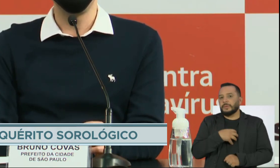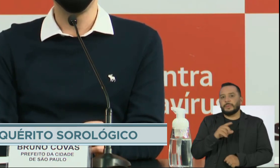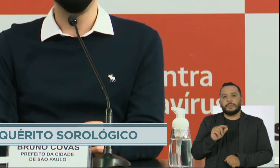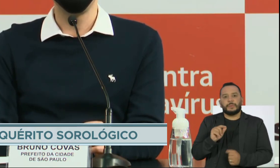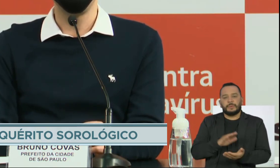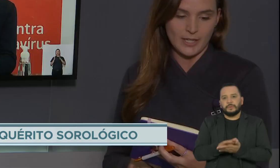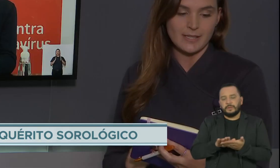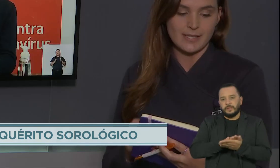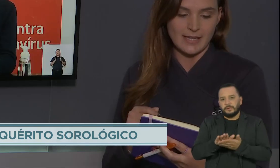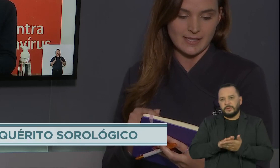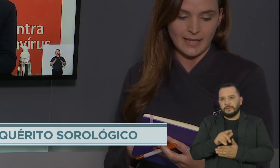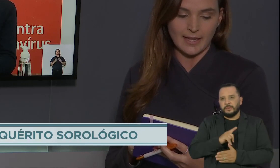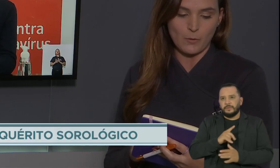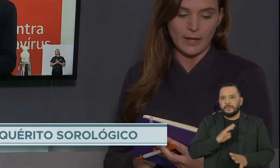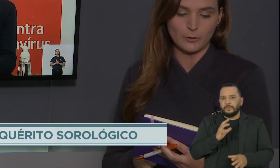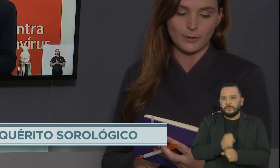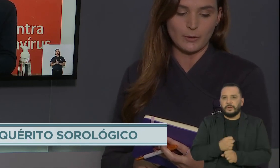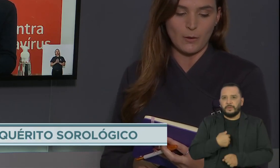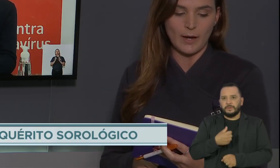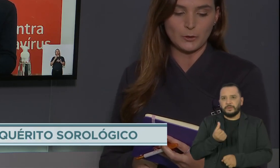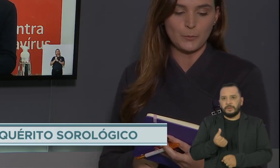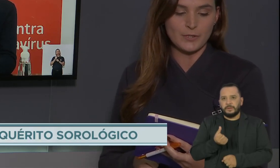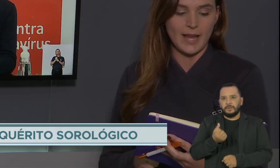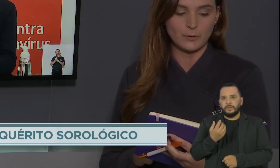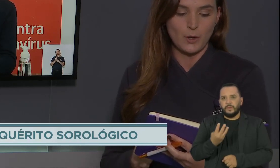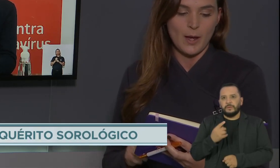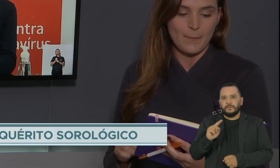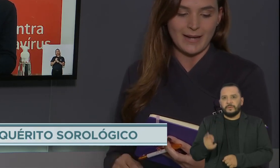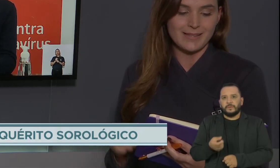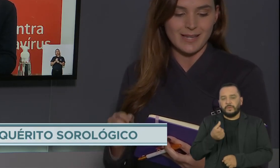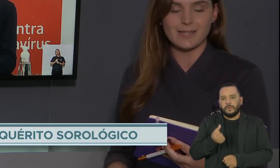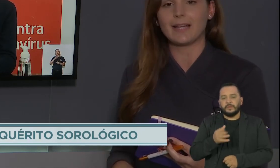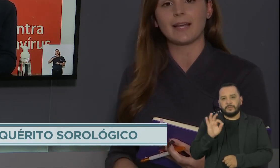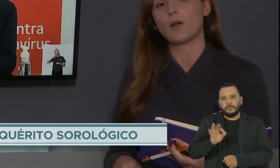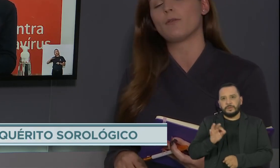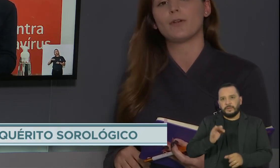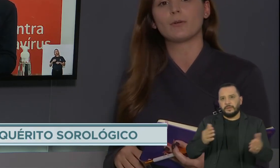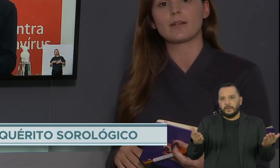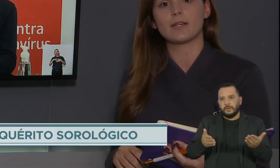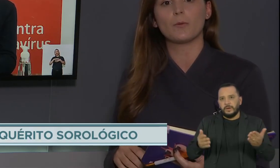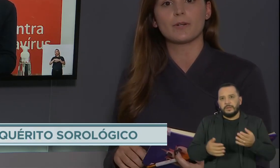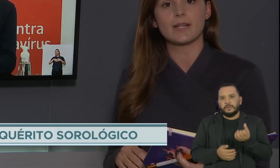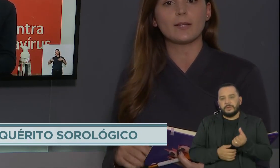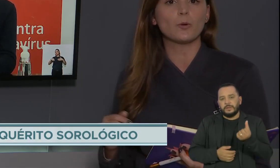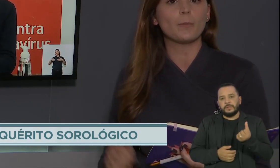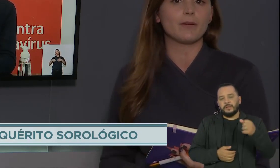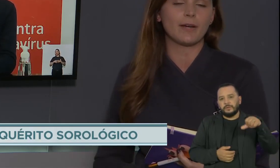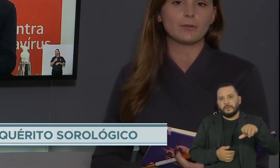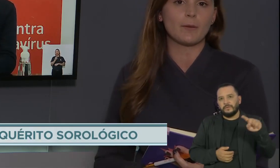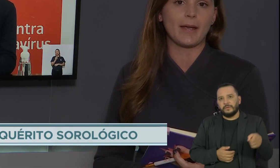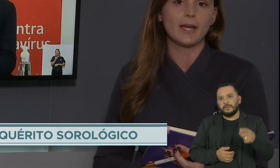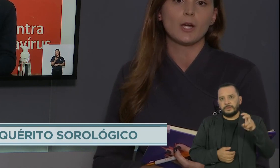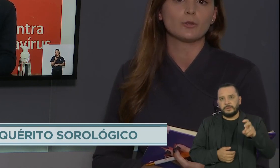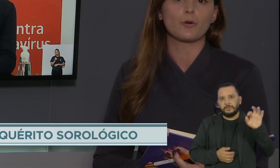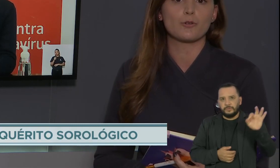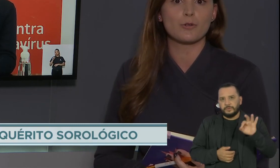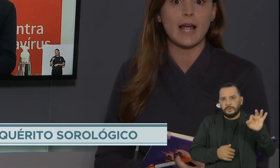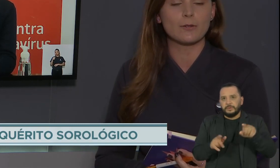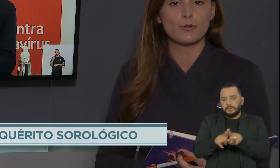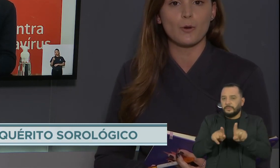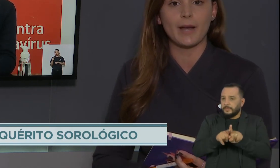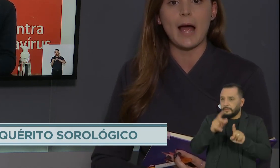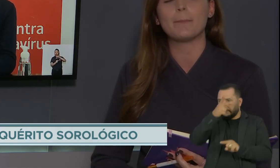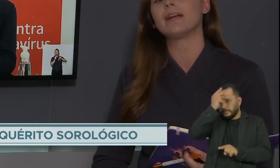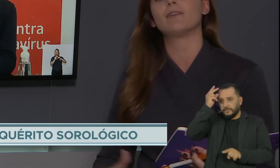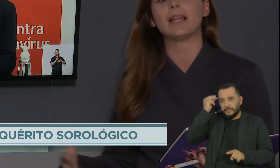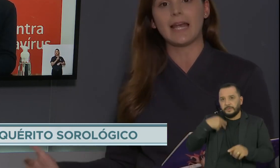subiu de 64,4% para 69,5%. O prefeito também trouxe